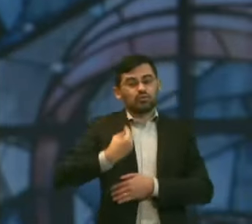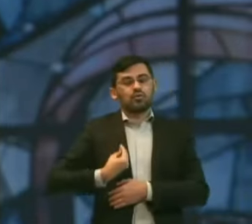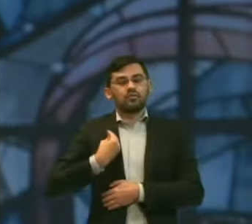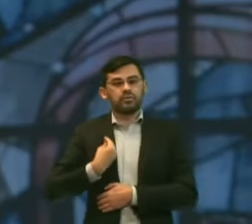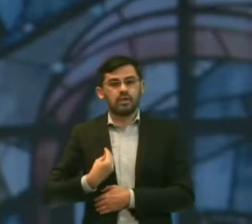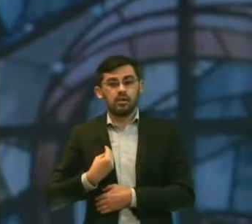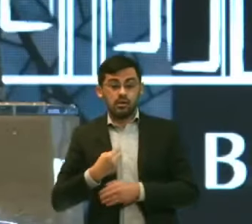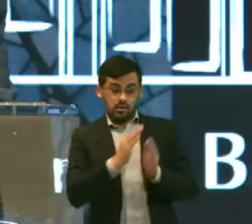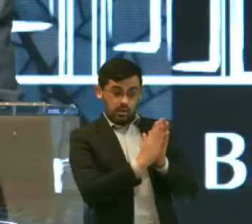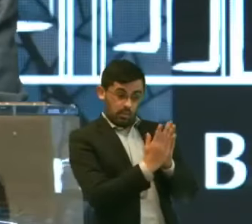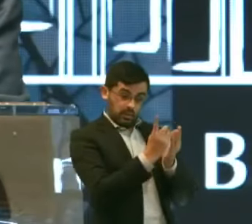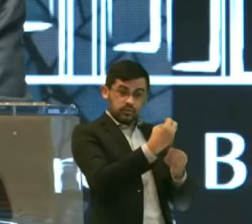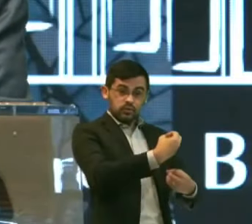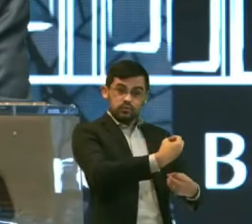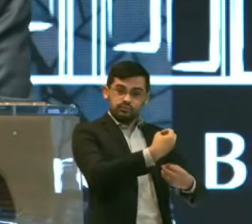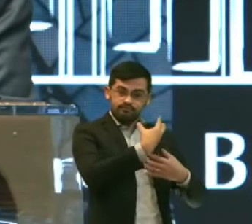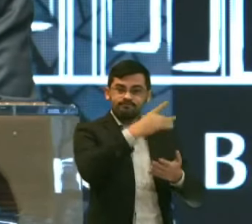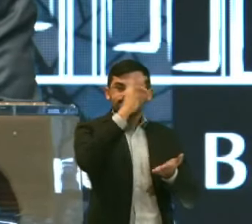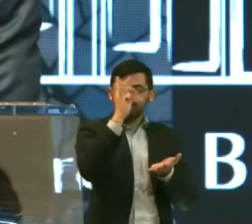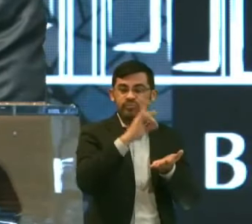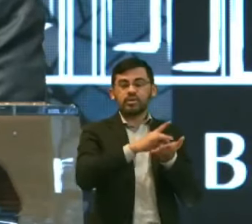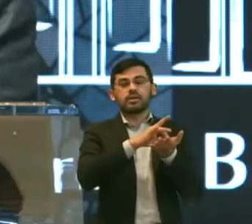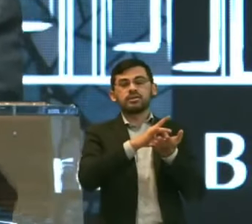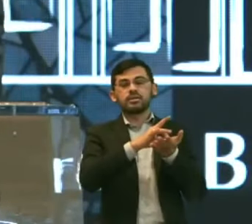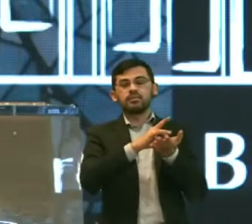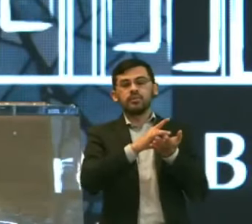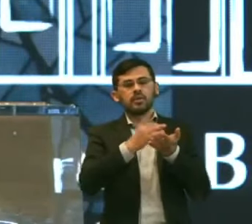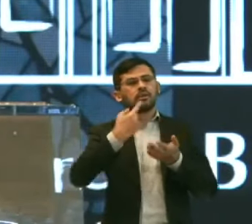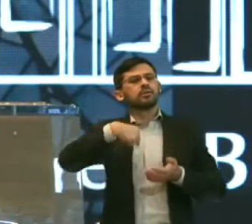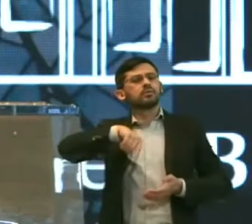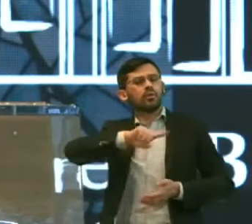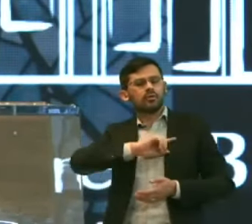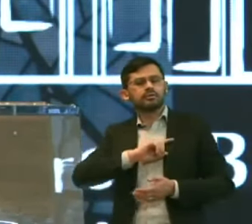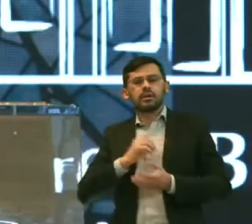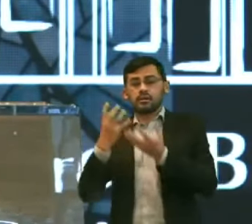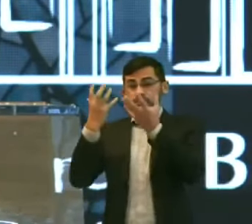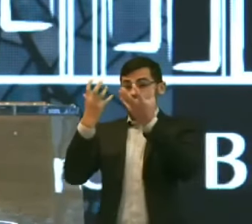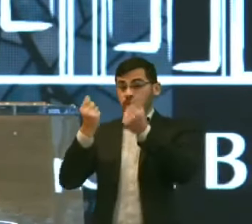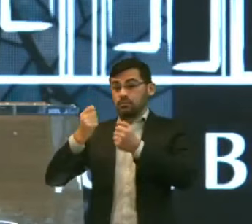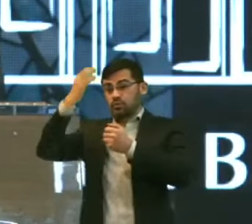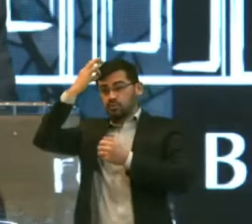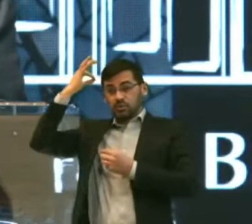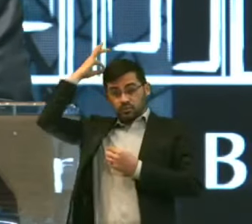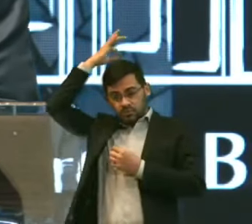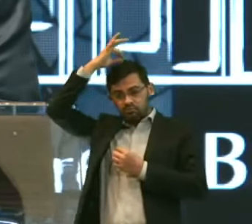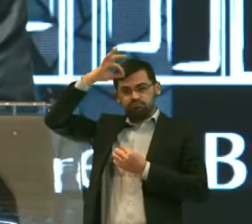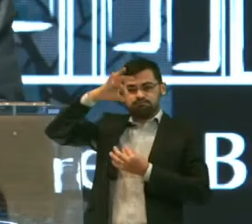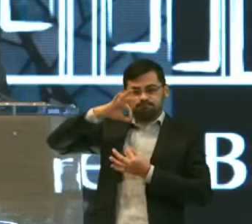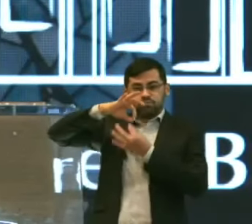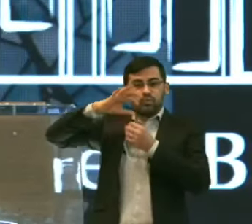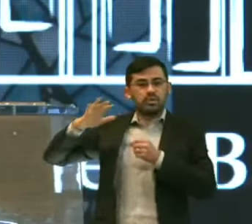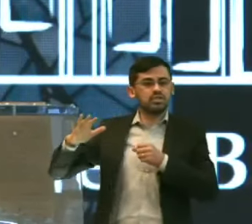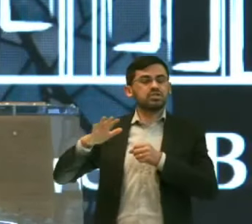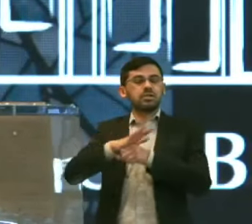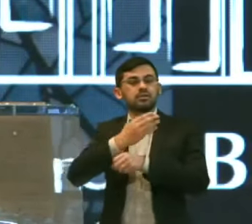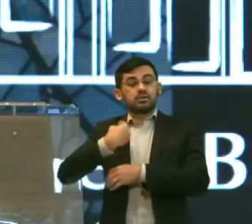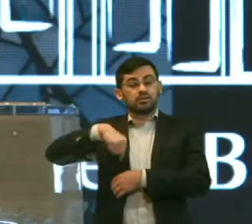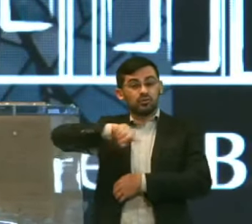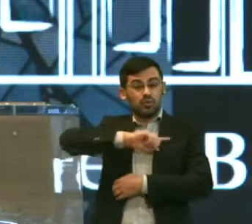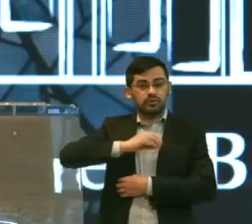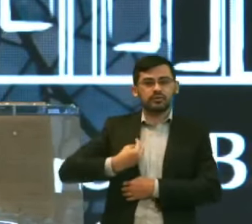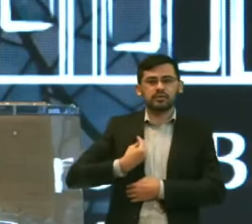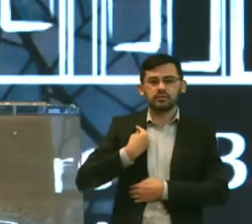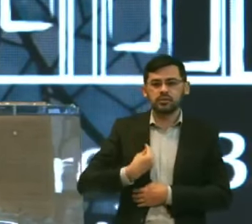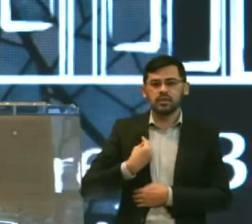É isso que a Bíblia Vai ensinar E quando nós recebemos O Espírito Santo Não foi apenas